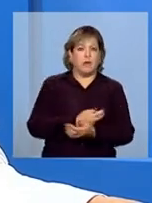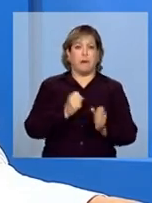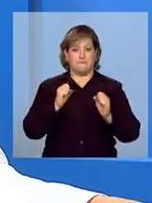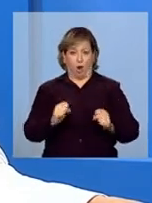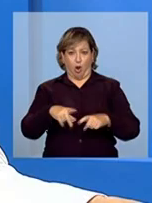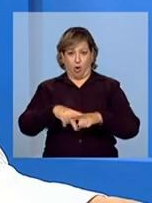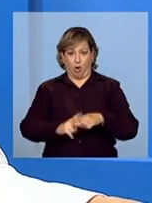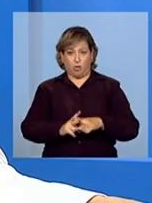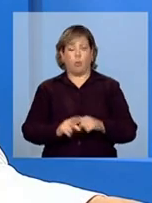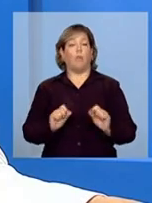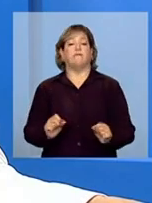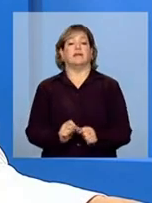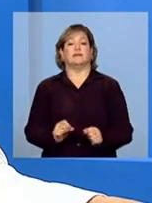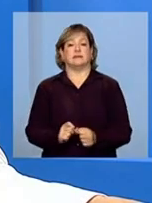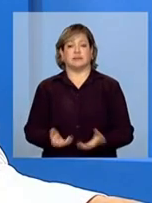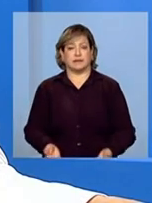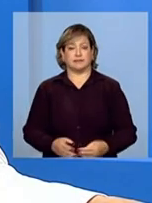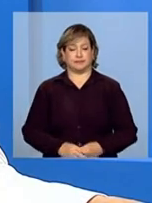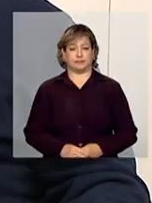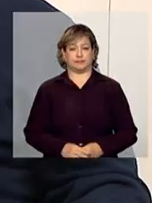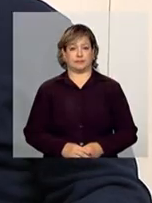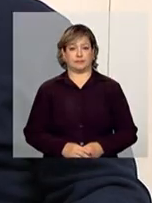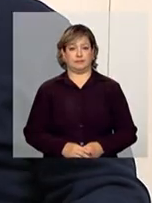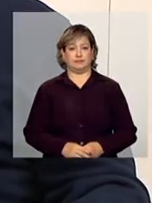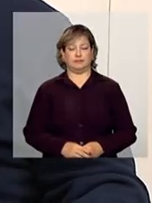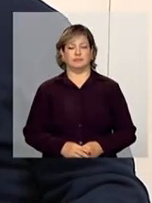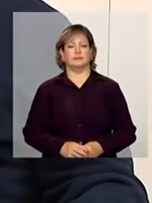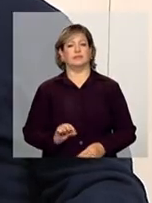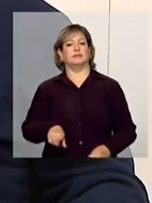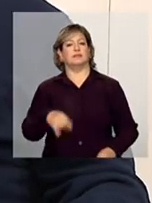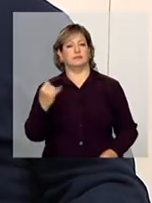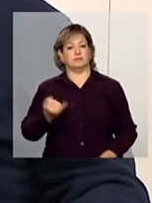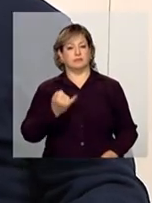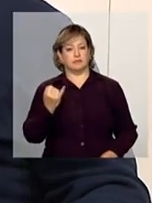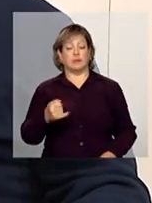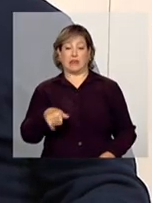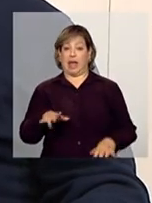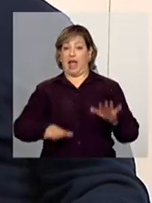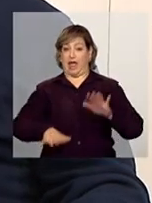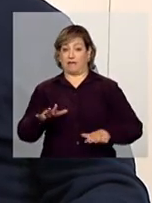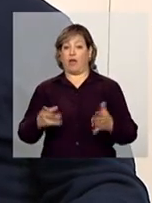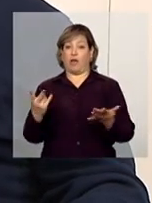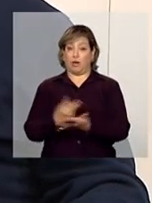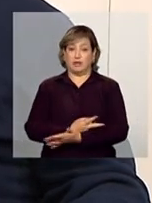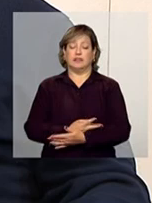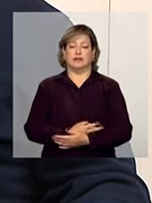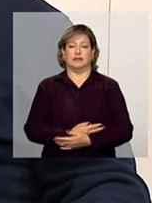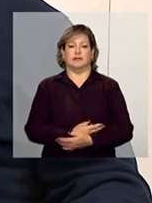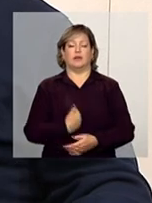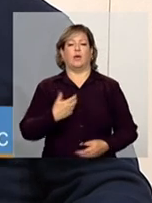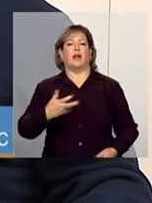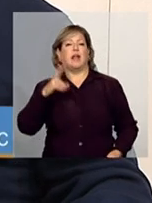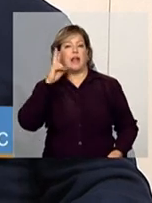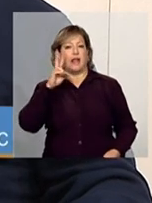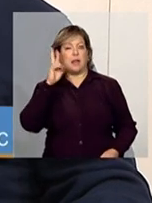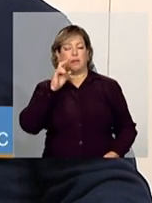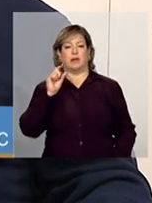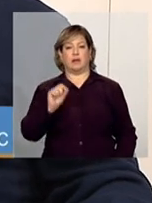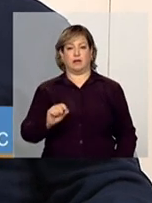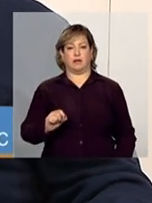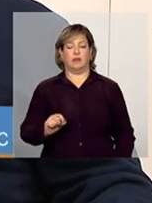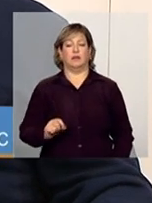necessário? Excelente pergunta, Adriana. Isso às vezes acontece. Então, assim, eu quero lembrar que enquanto,